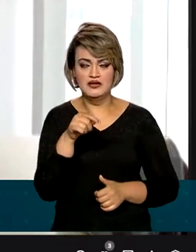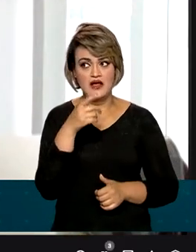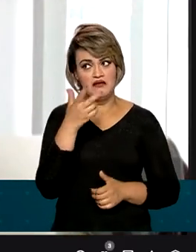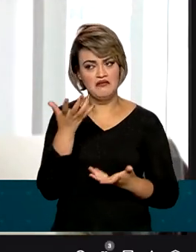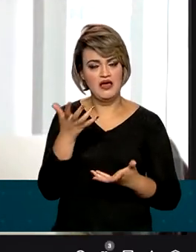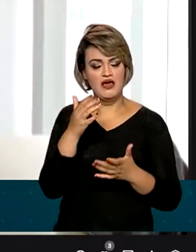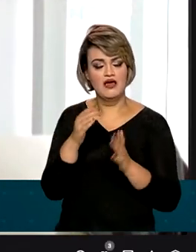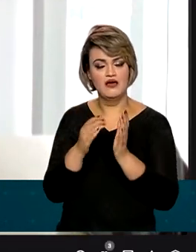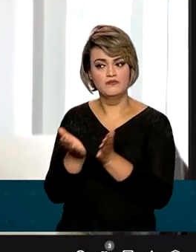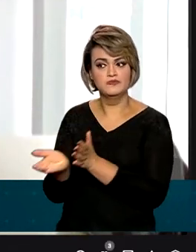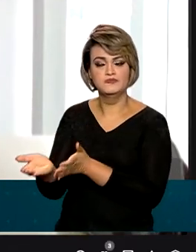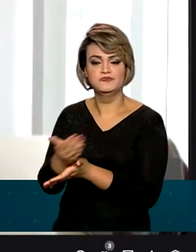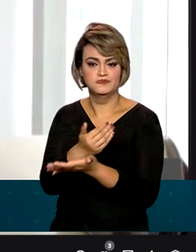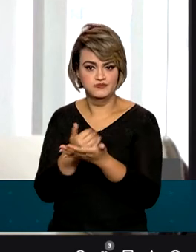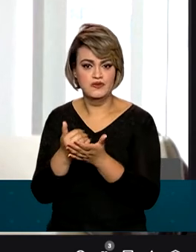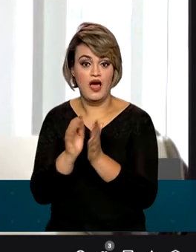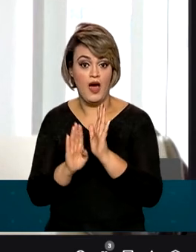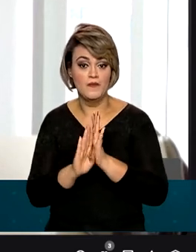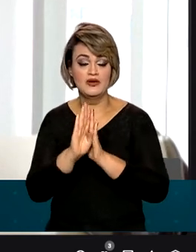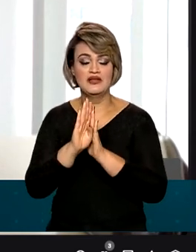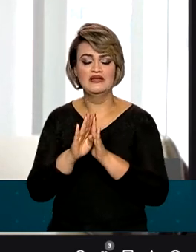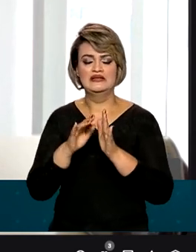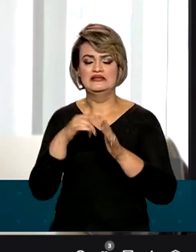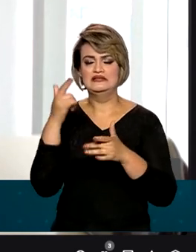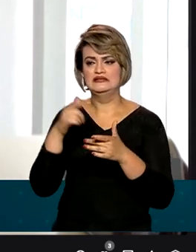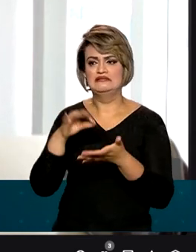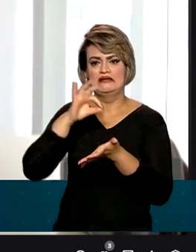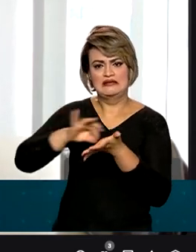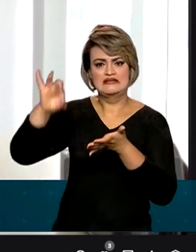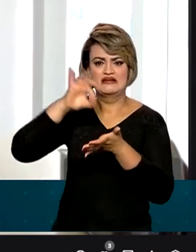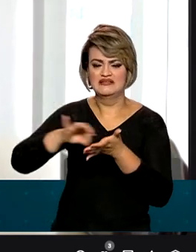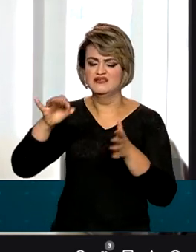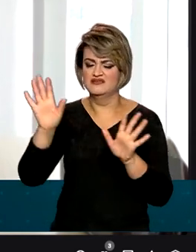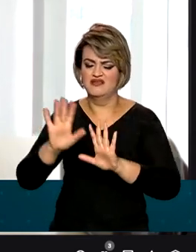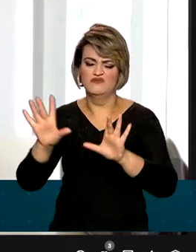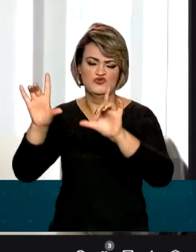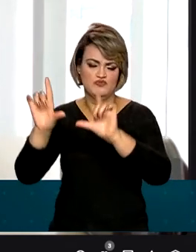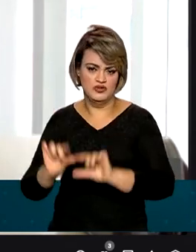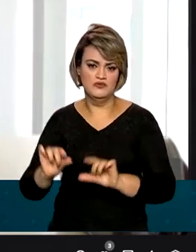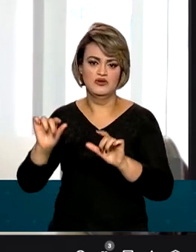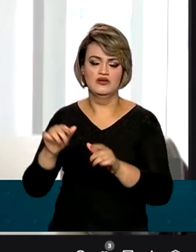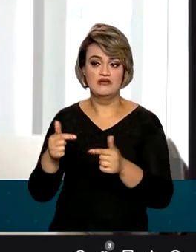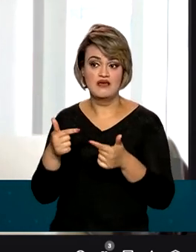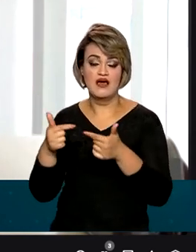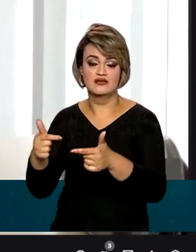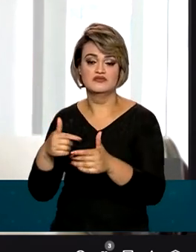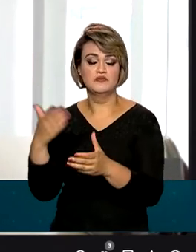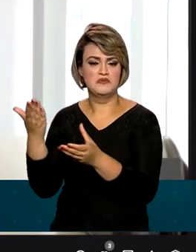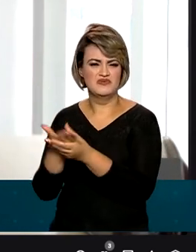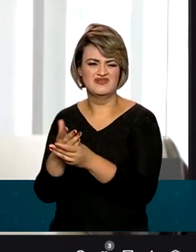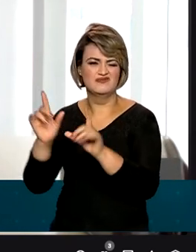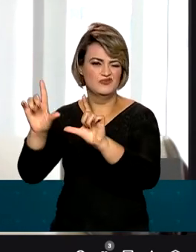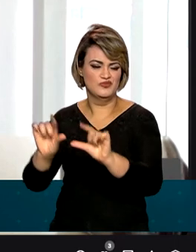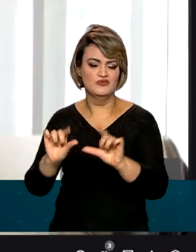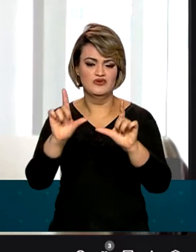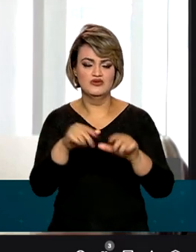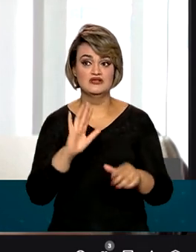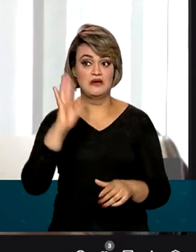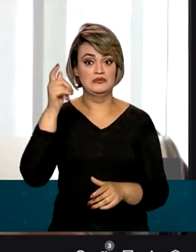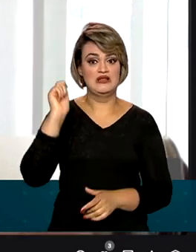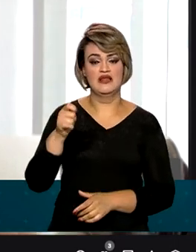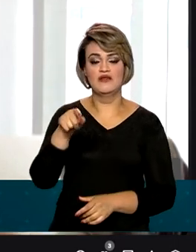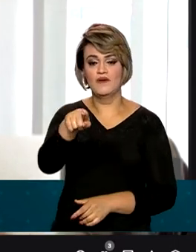aumentar a arrecadação e reduzir o trabalho de credenciar vendedores e de atuação processual em casos de